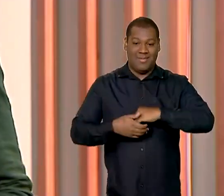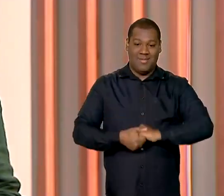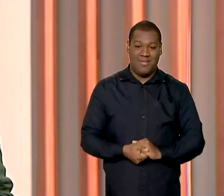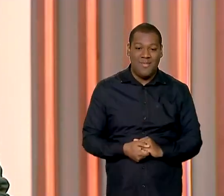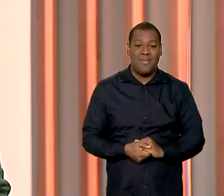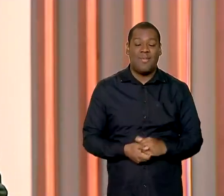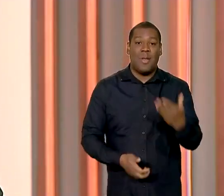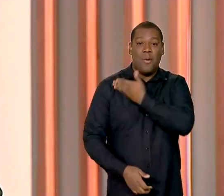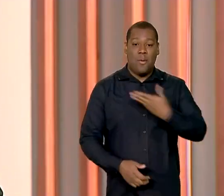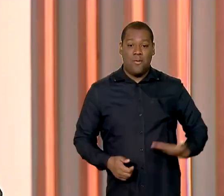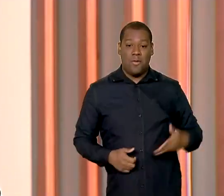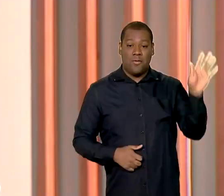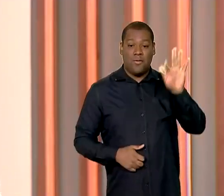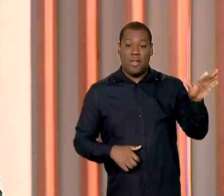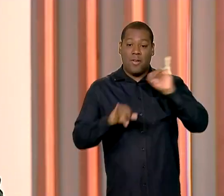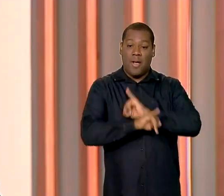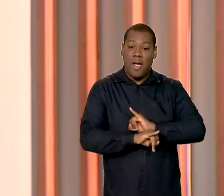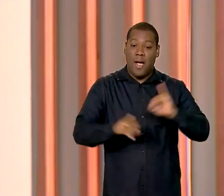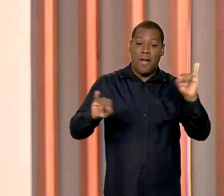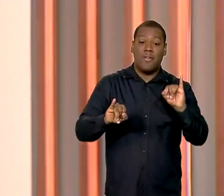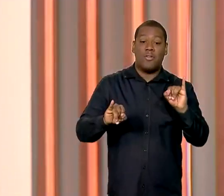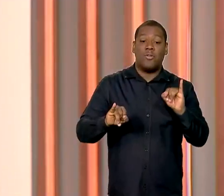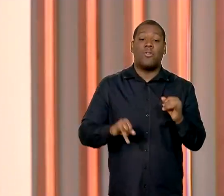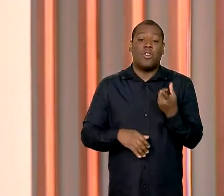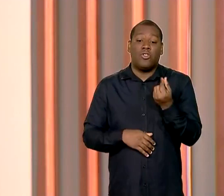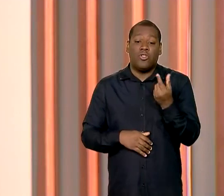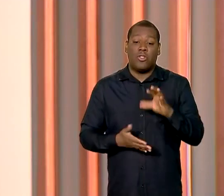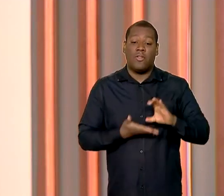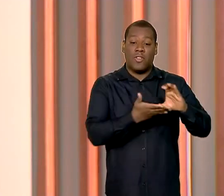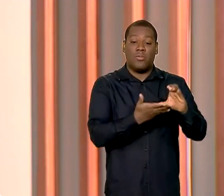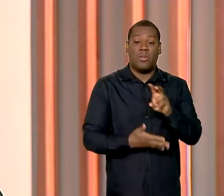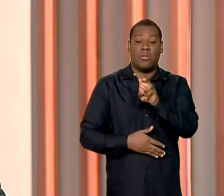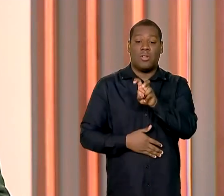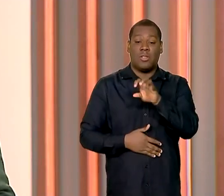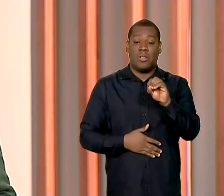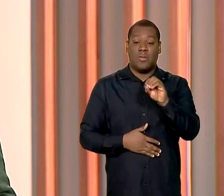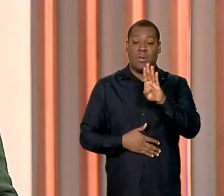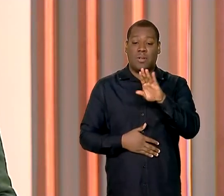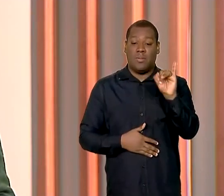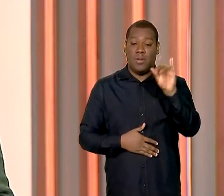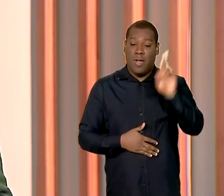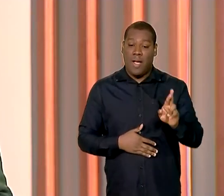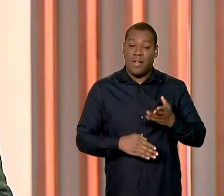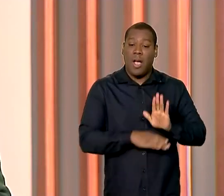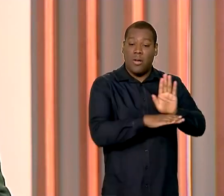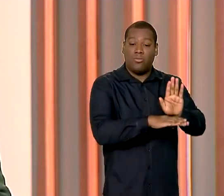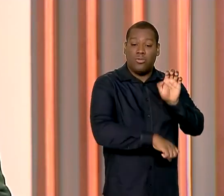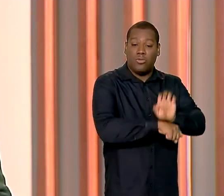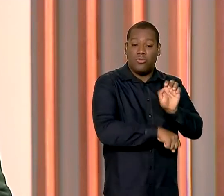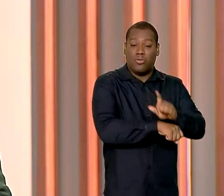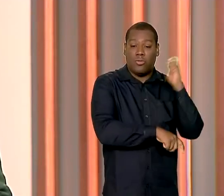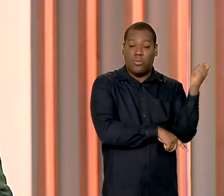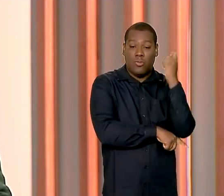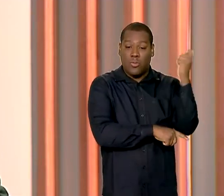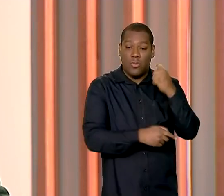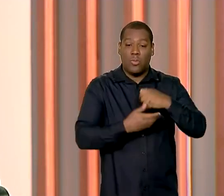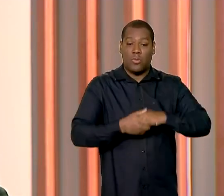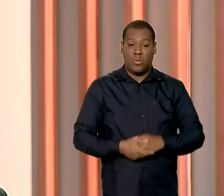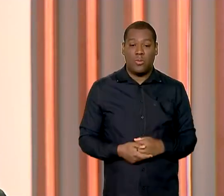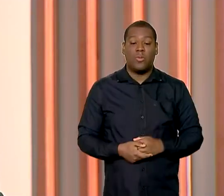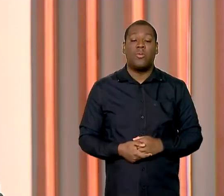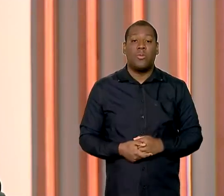O governo federal anunciou um pacote de 50 bilhões de reais para ajudar o Rio Grande do Sul. Os valores envolvem